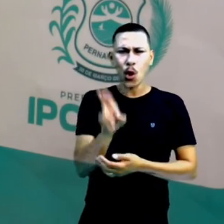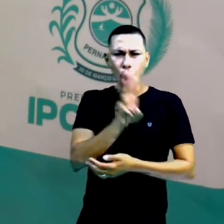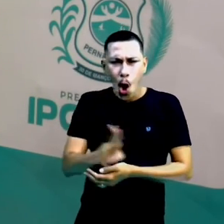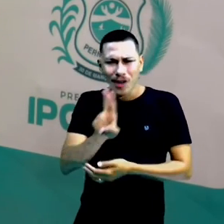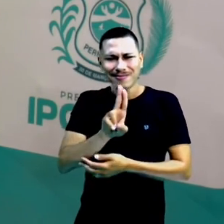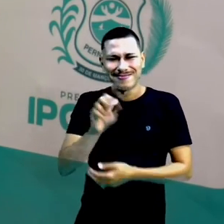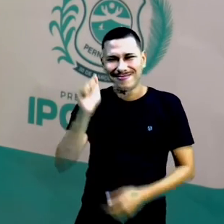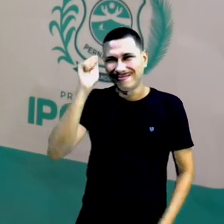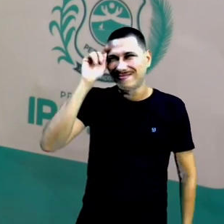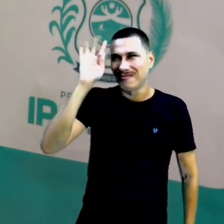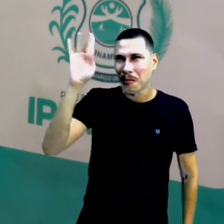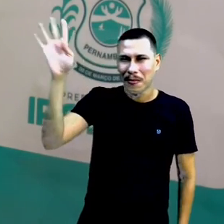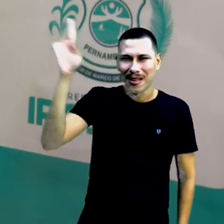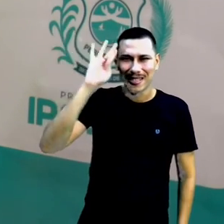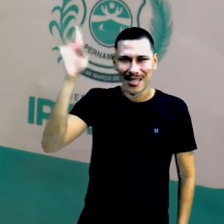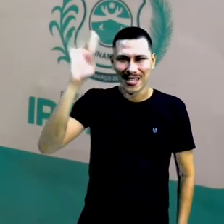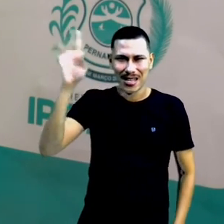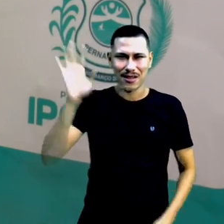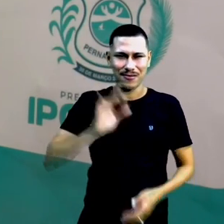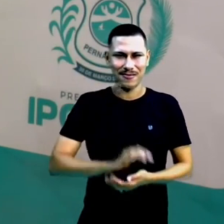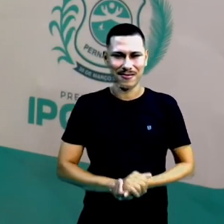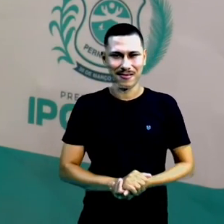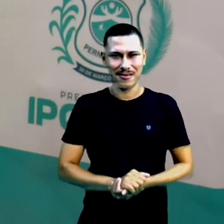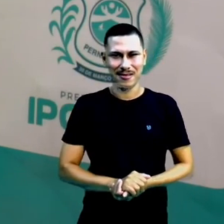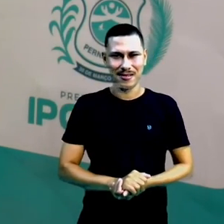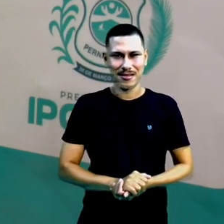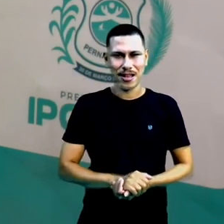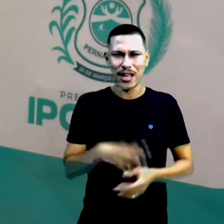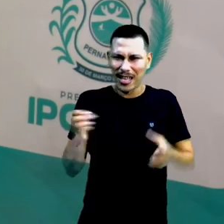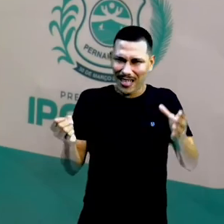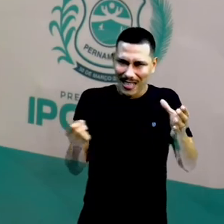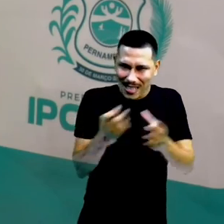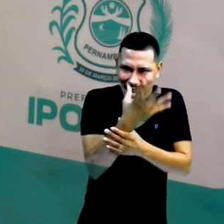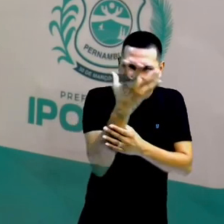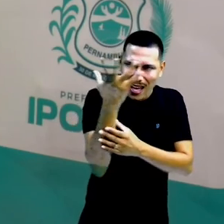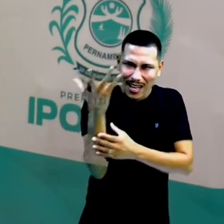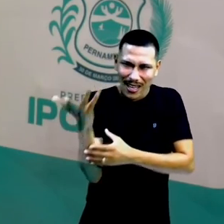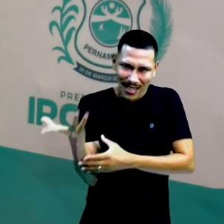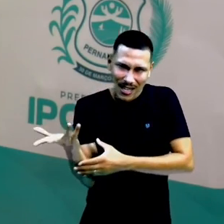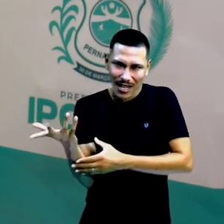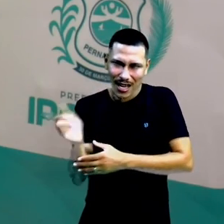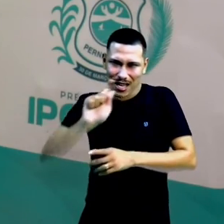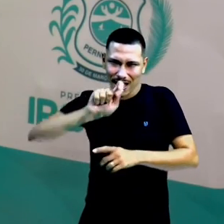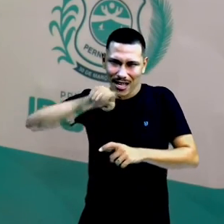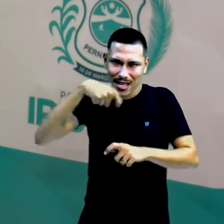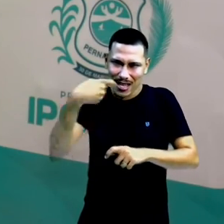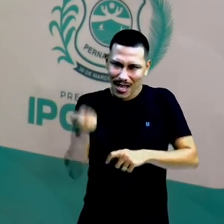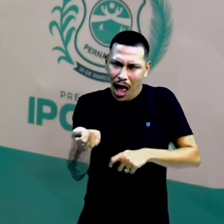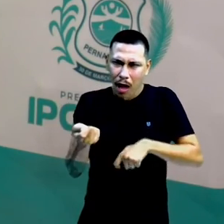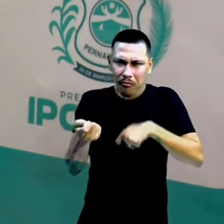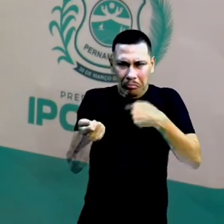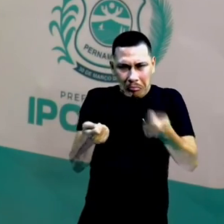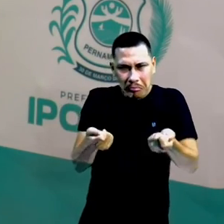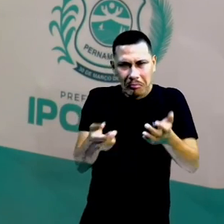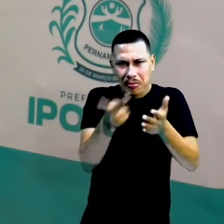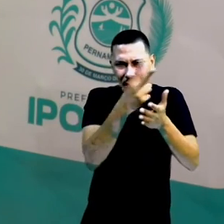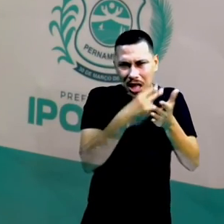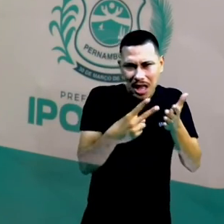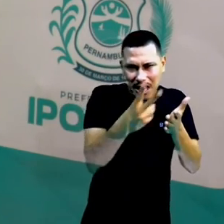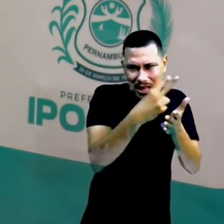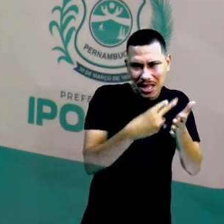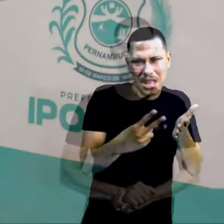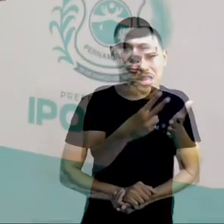imaginação e crie ótimos desenhos, né? Faça desenhos